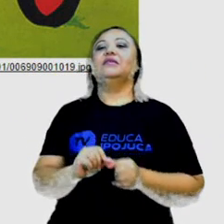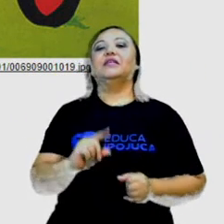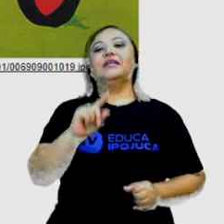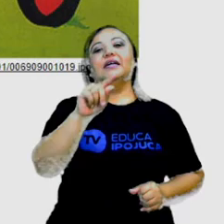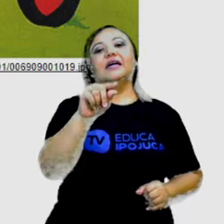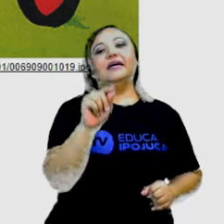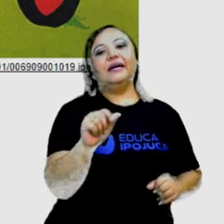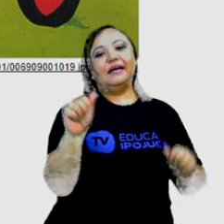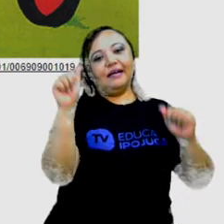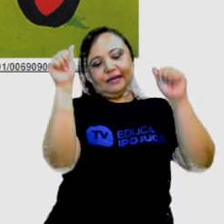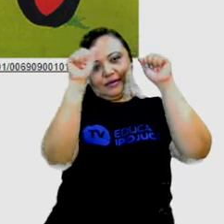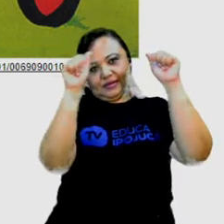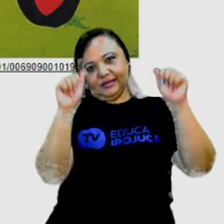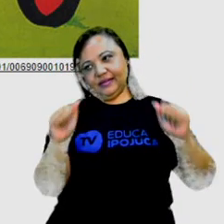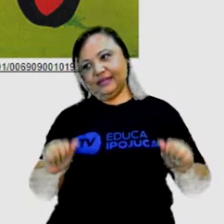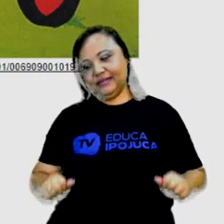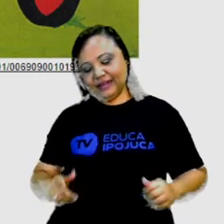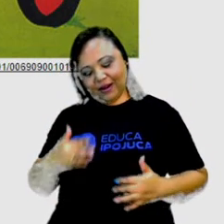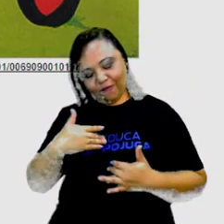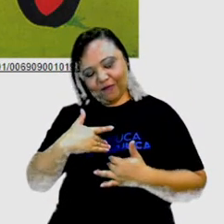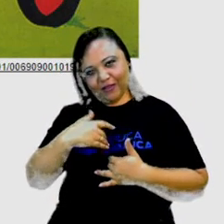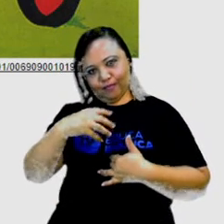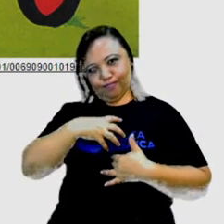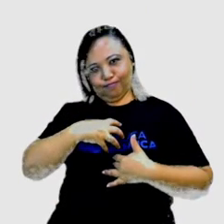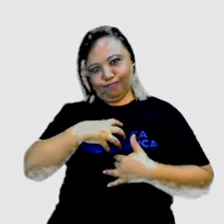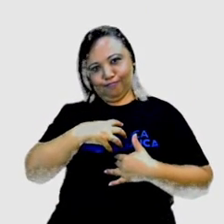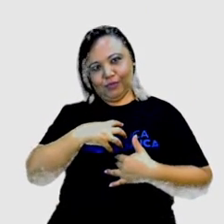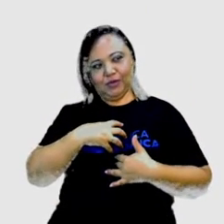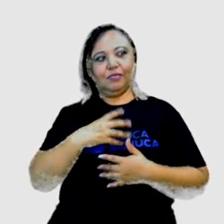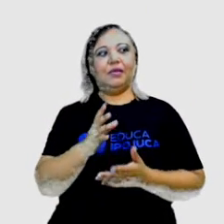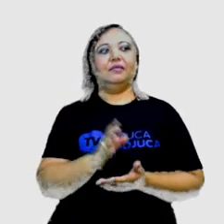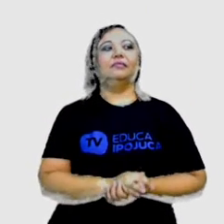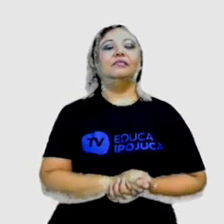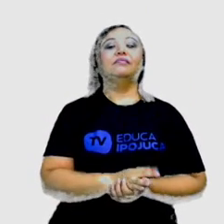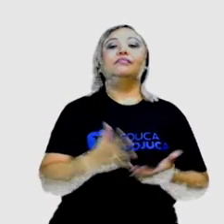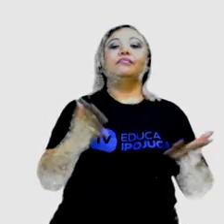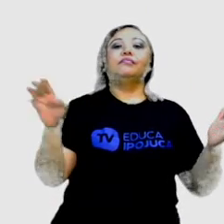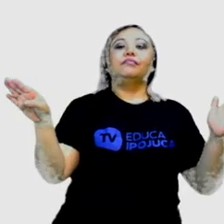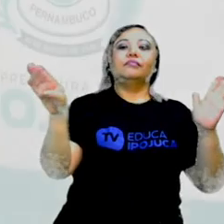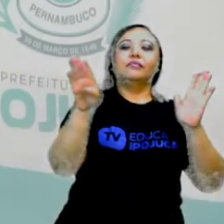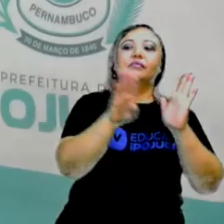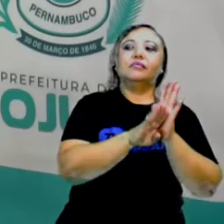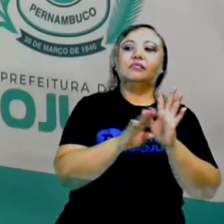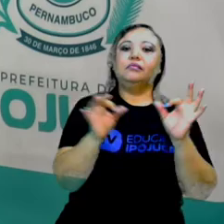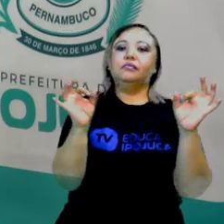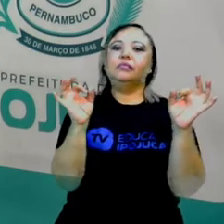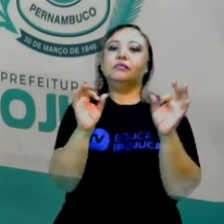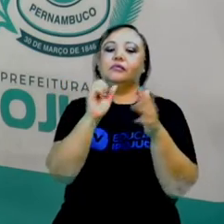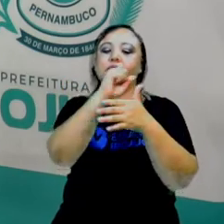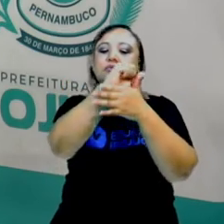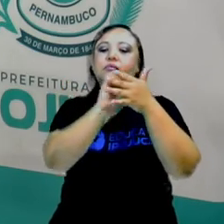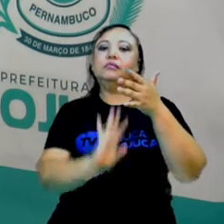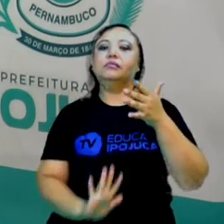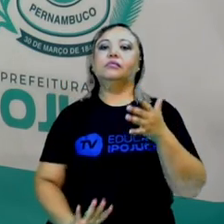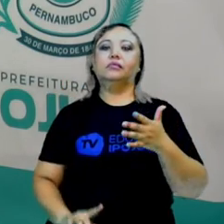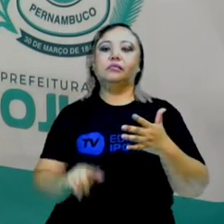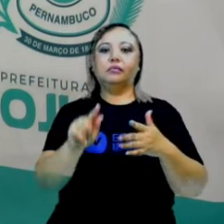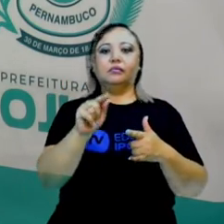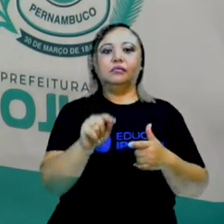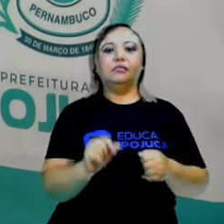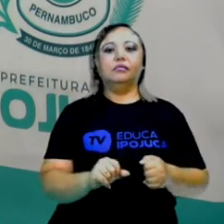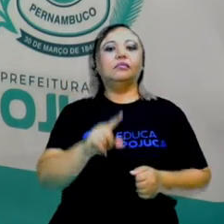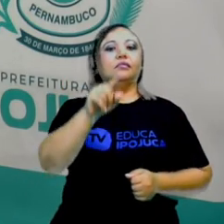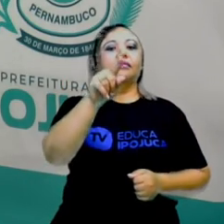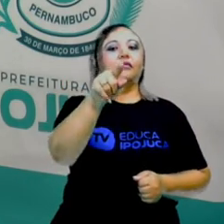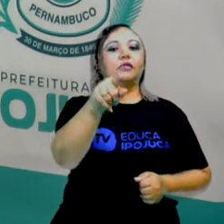tirando de dentro dele o processo que ele quer. Não é verdade? Chegamos ao nosso desafio, chegamos ao final